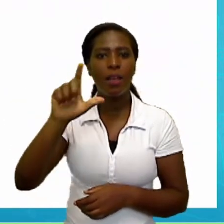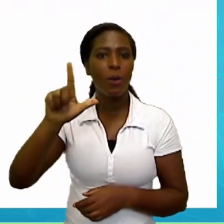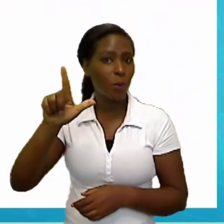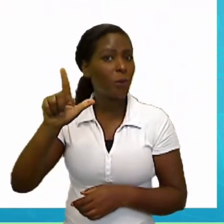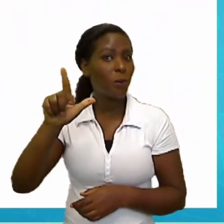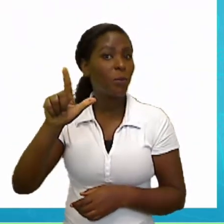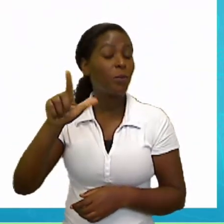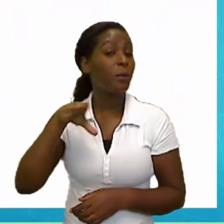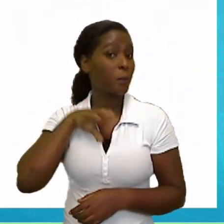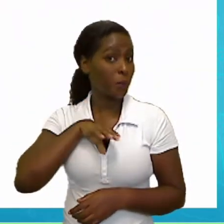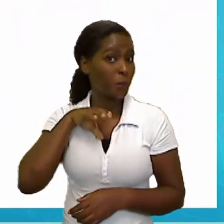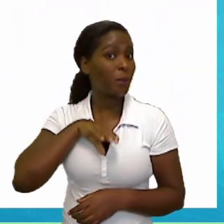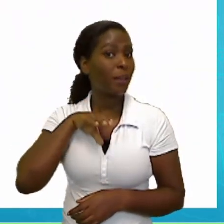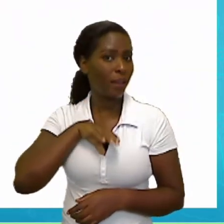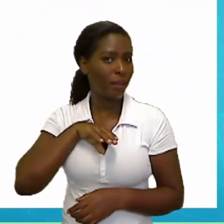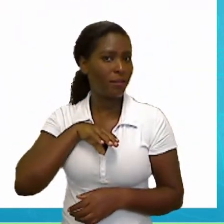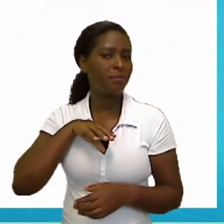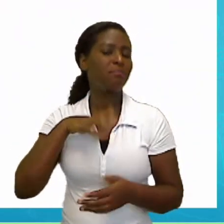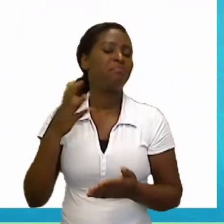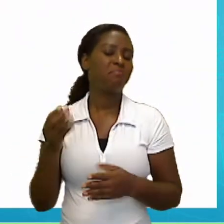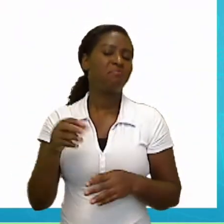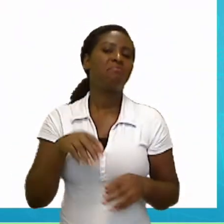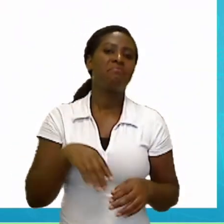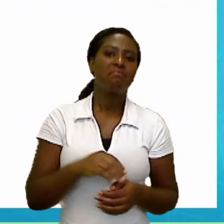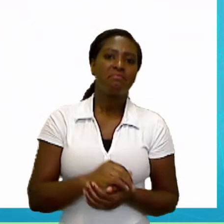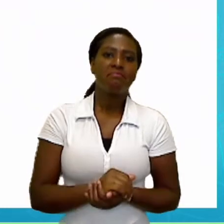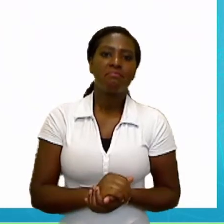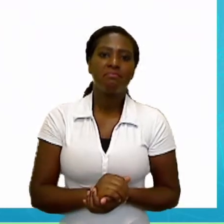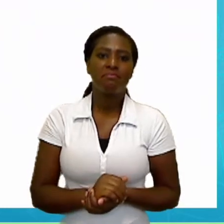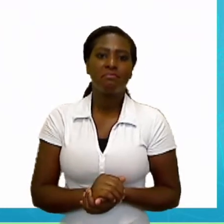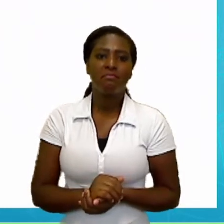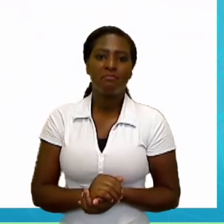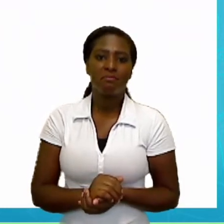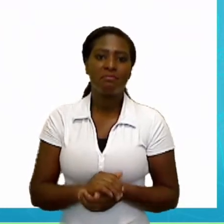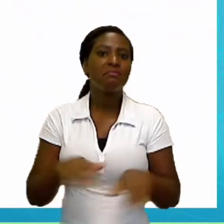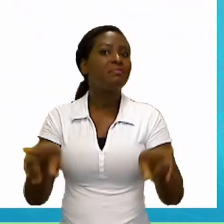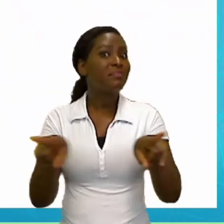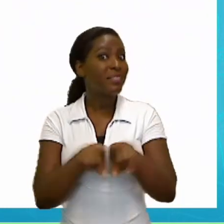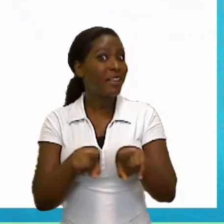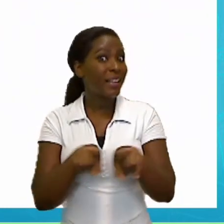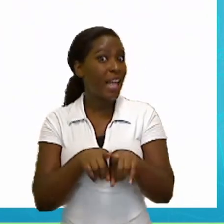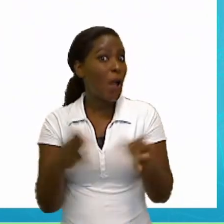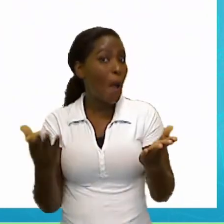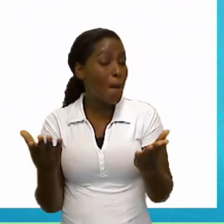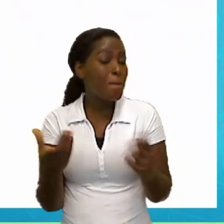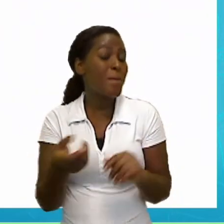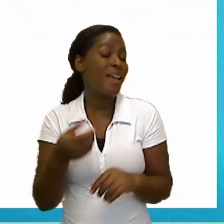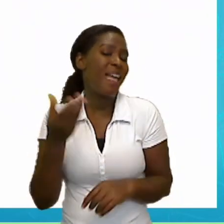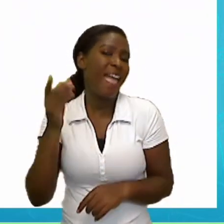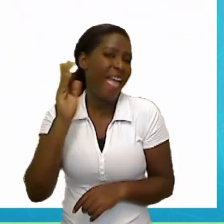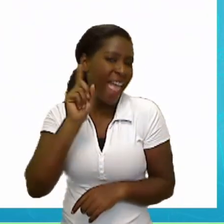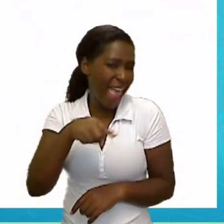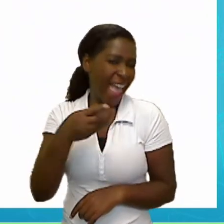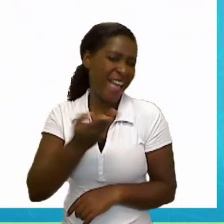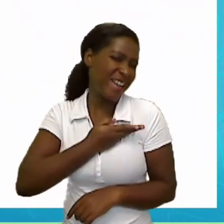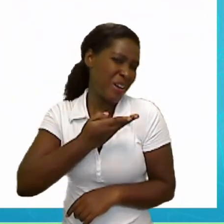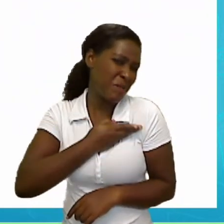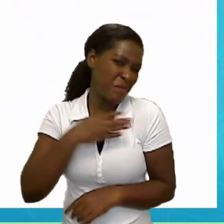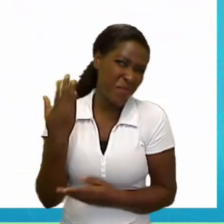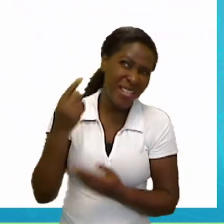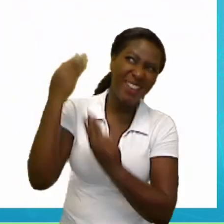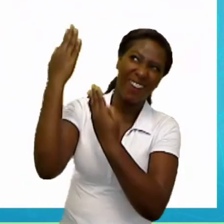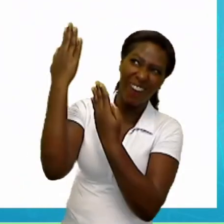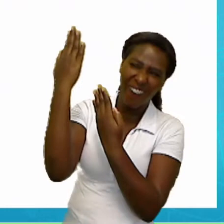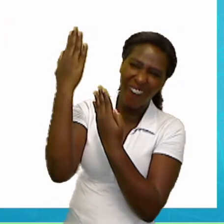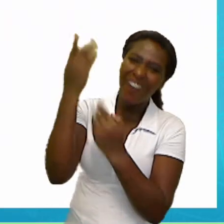Pincel. What else? O que mais? Esse aí é nosso amiguinho, queridinho, né? Que nós não podemos